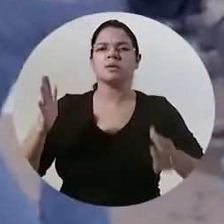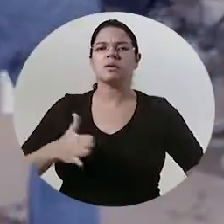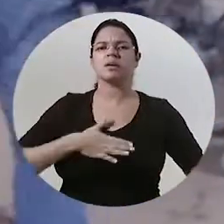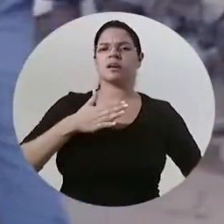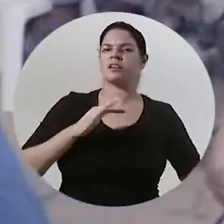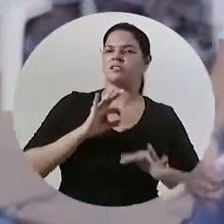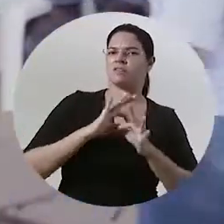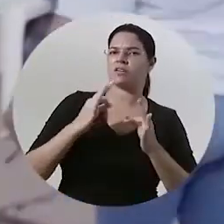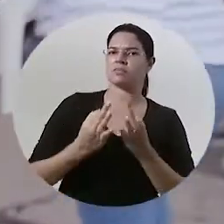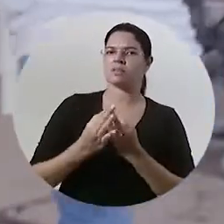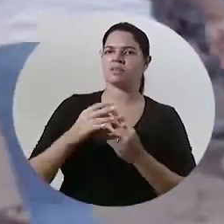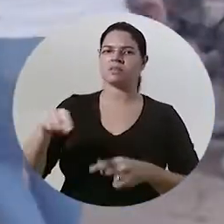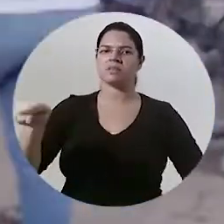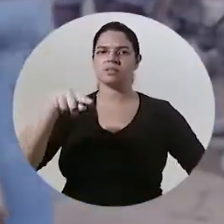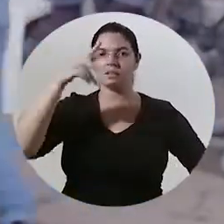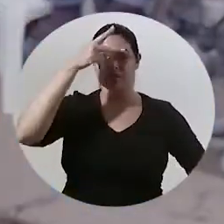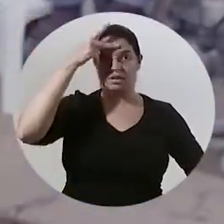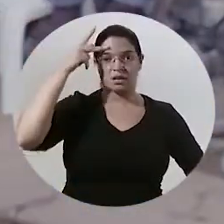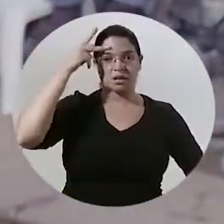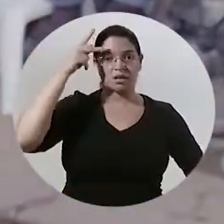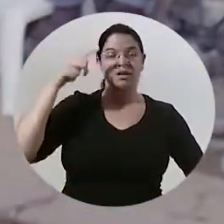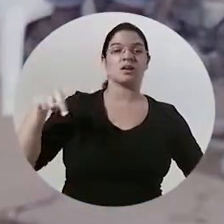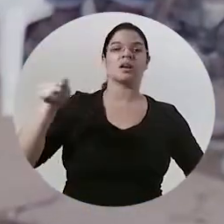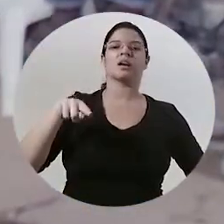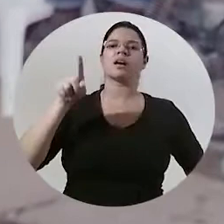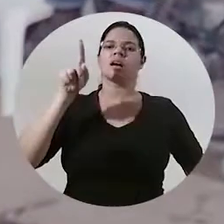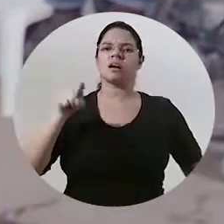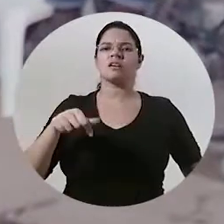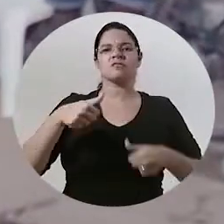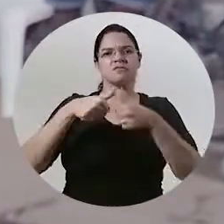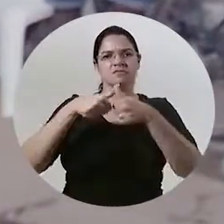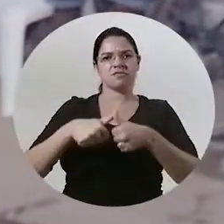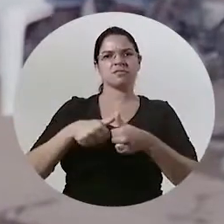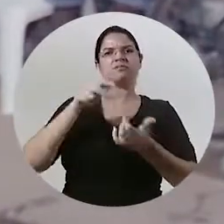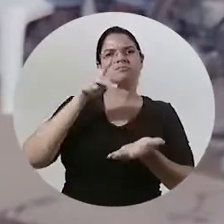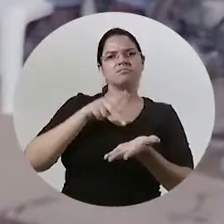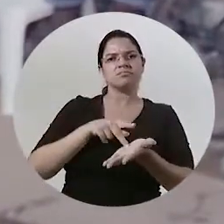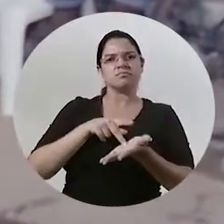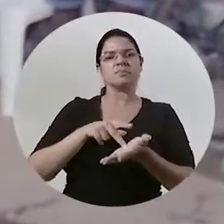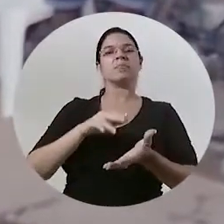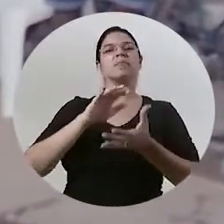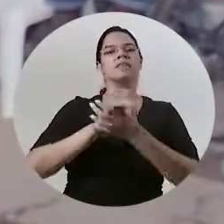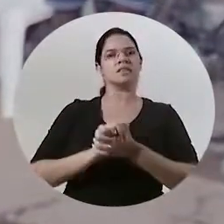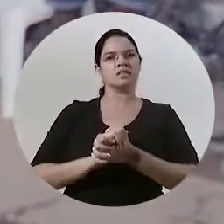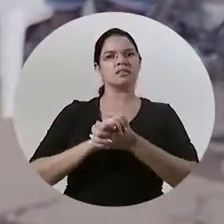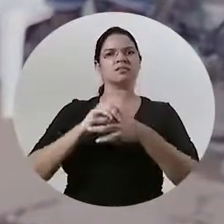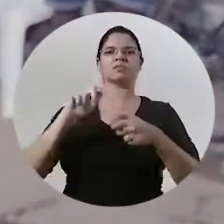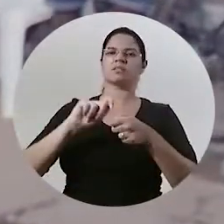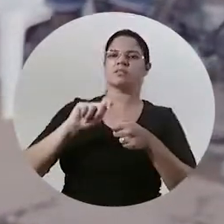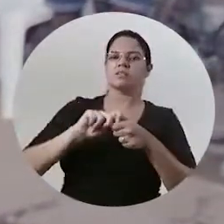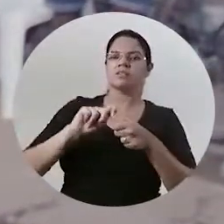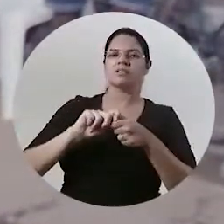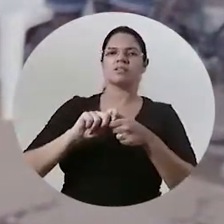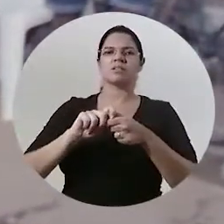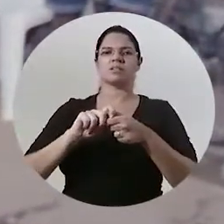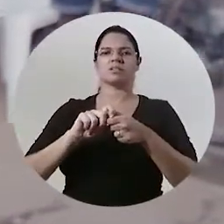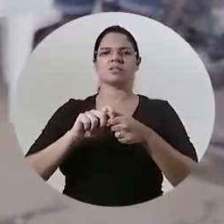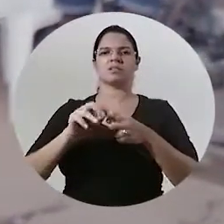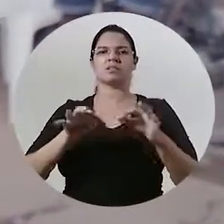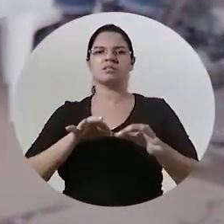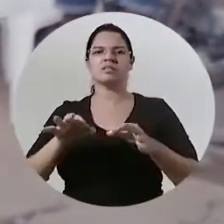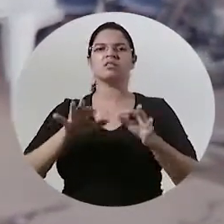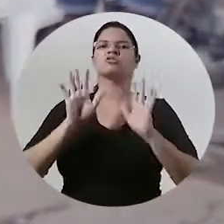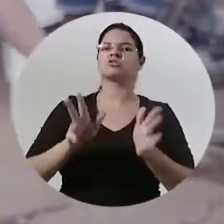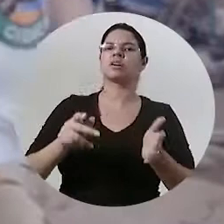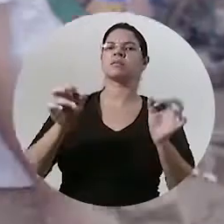pessoas são situações que realmente ficam concretas é um casamento realizado é um processo que já sai sentenciado